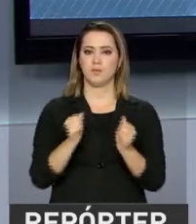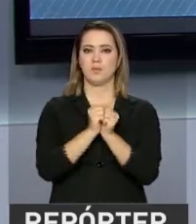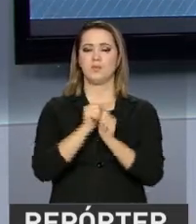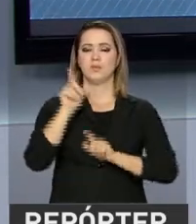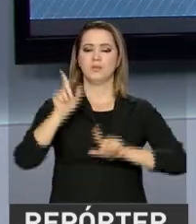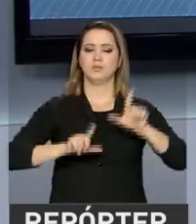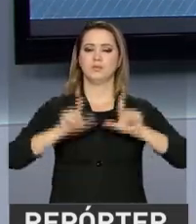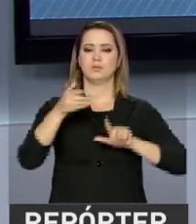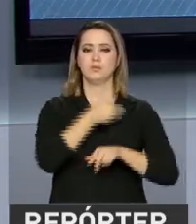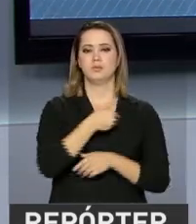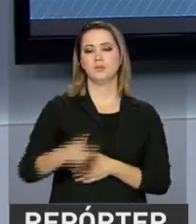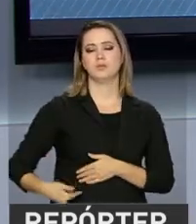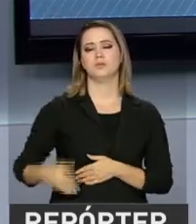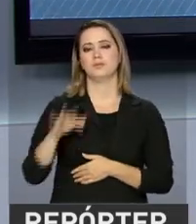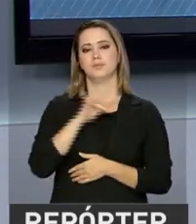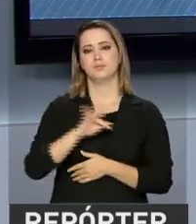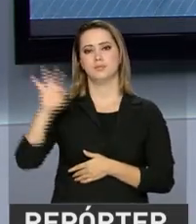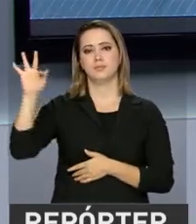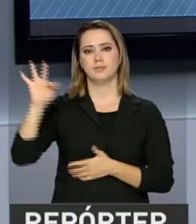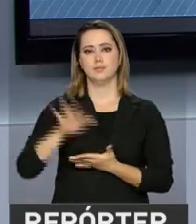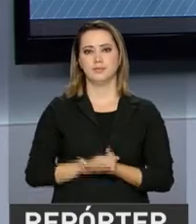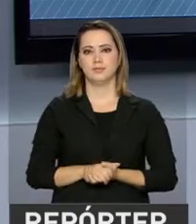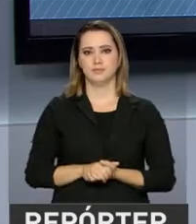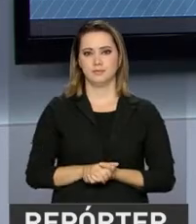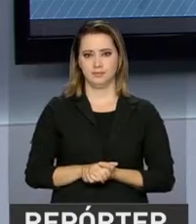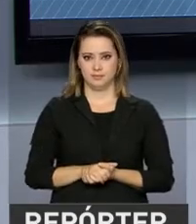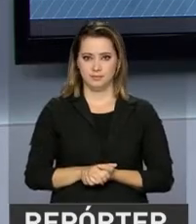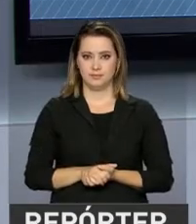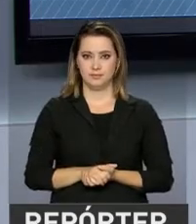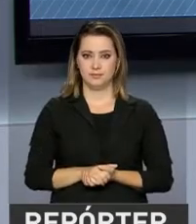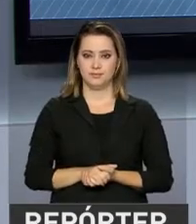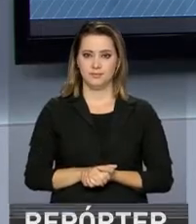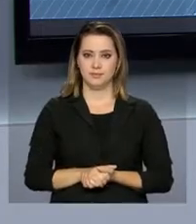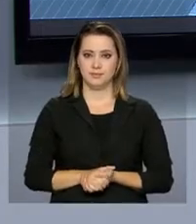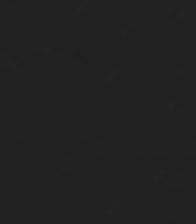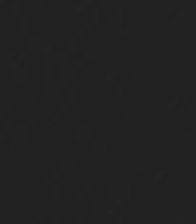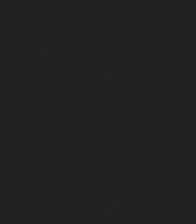e continue com a gente aqui na NBR, a TV do Governo Federal.